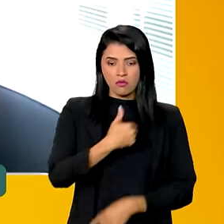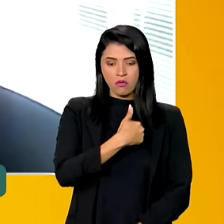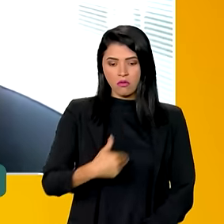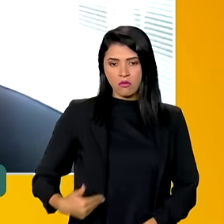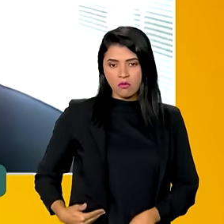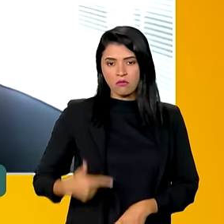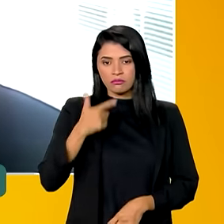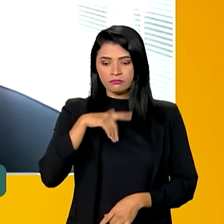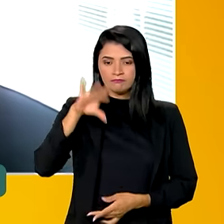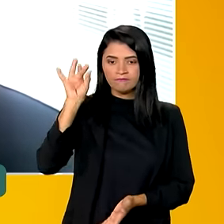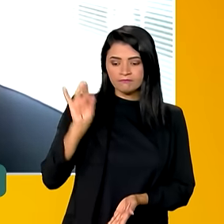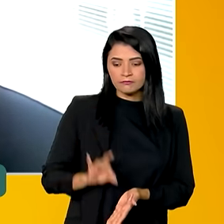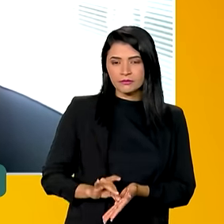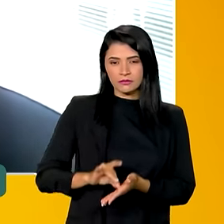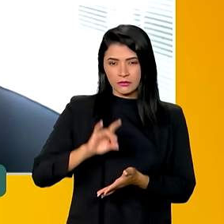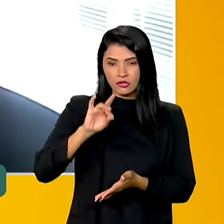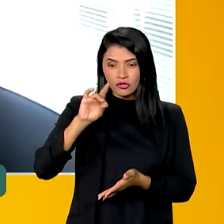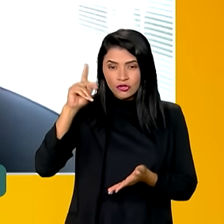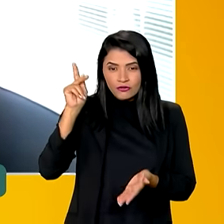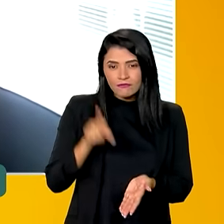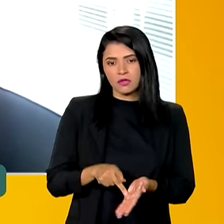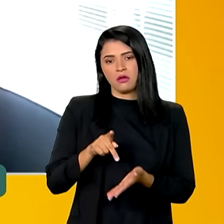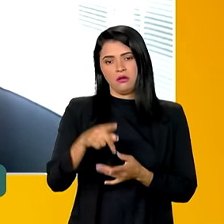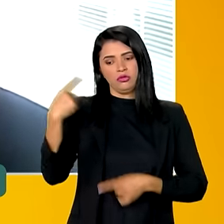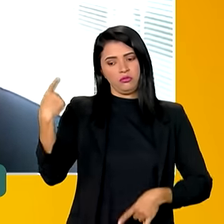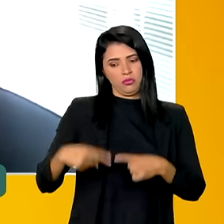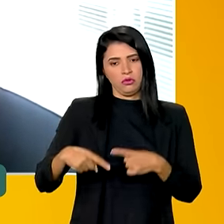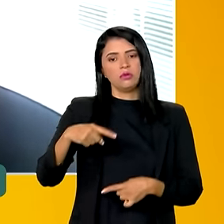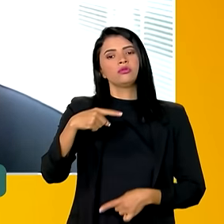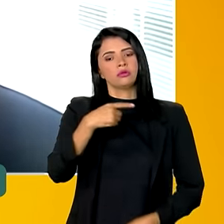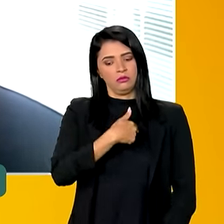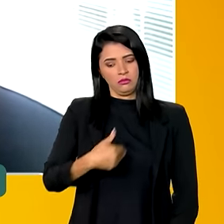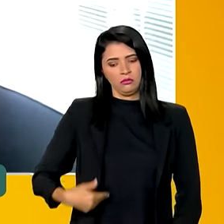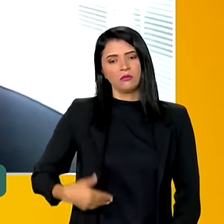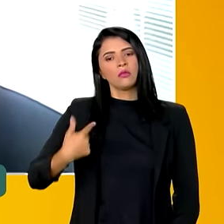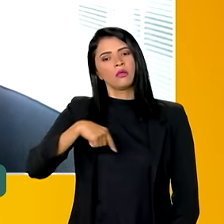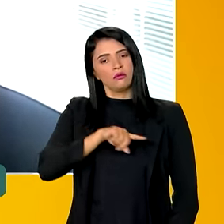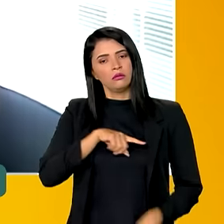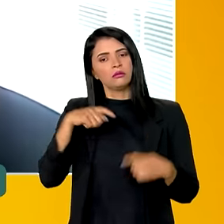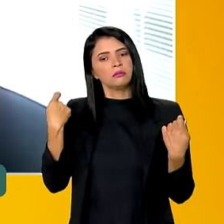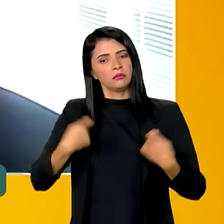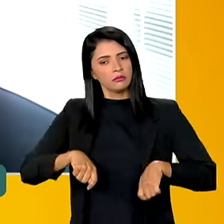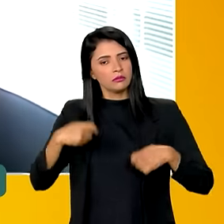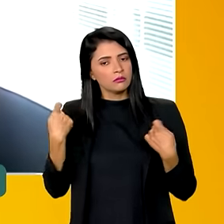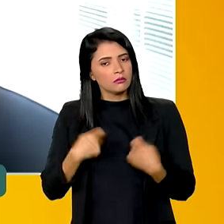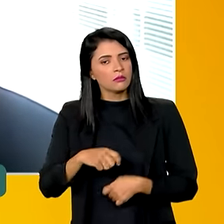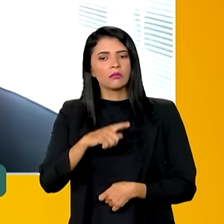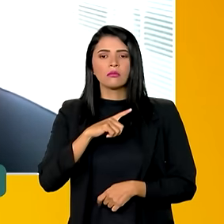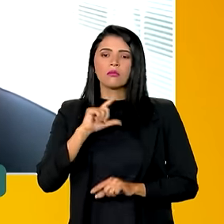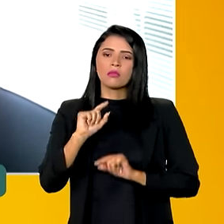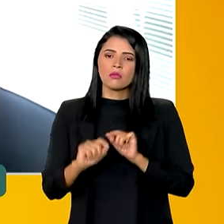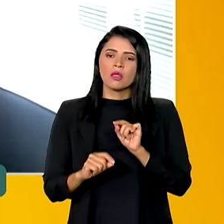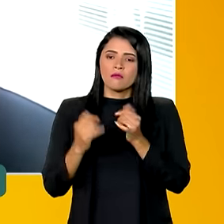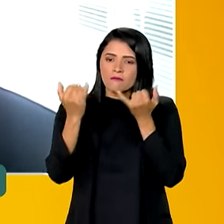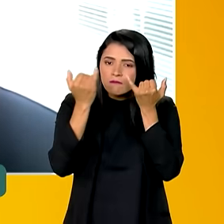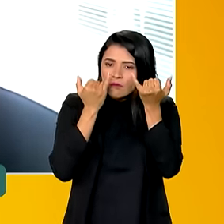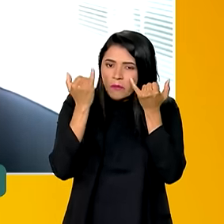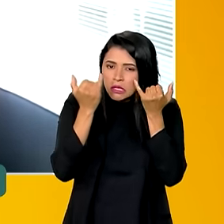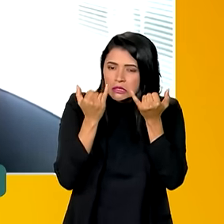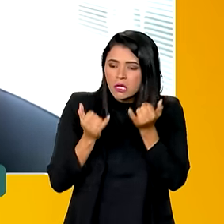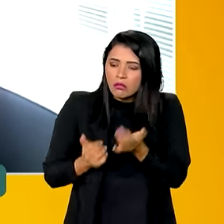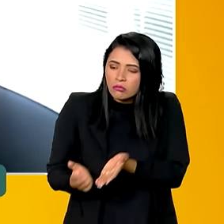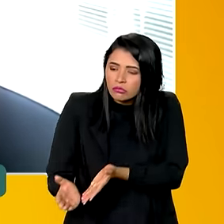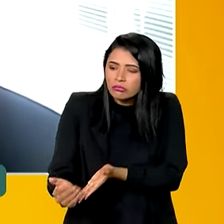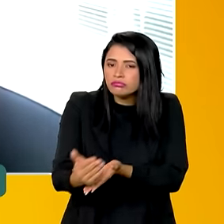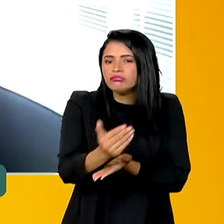para se realizar e efetivar essas políticas públicas, nós precisamos de ter dados, bancos de